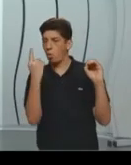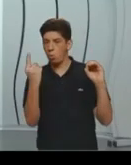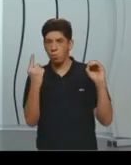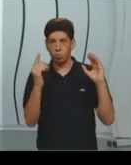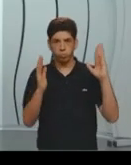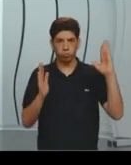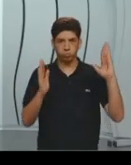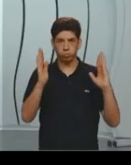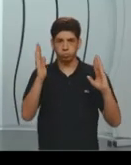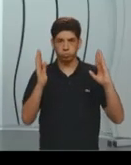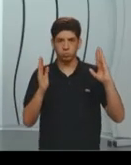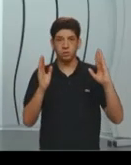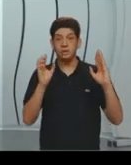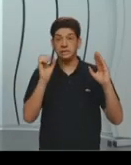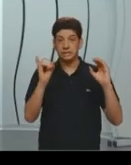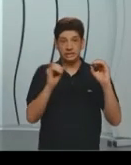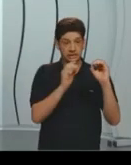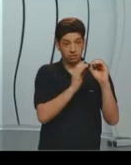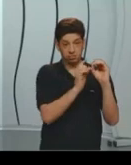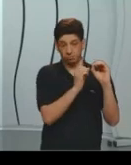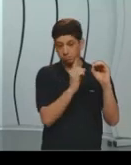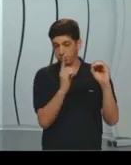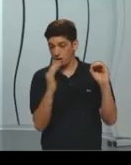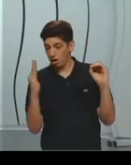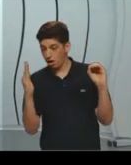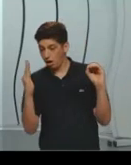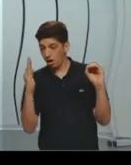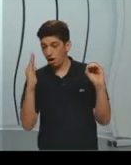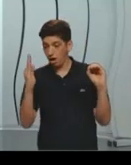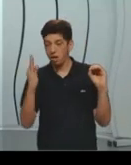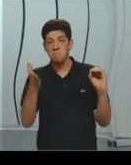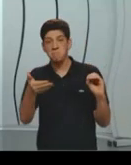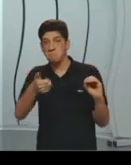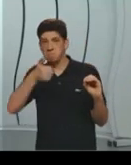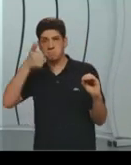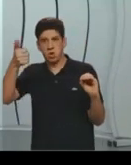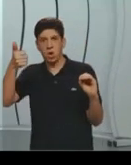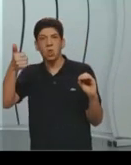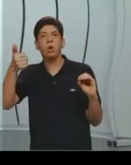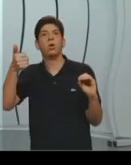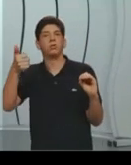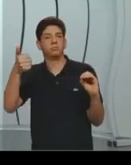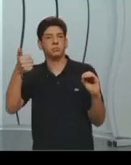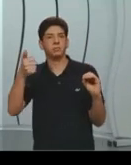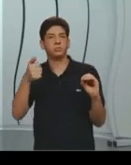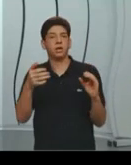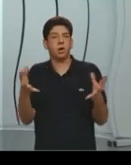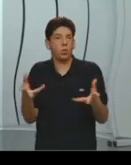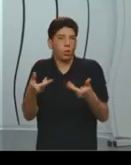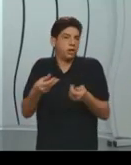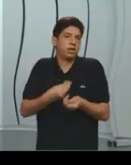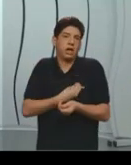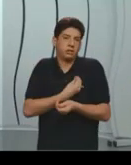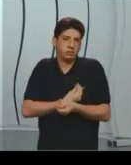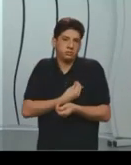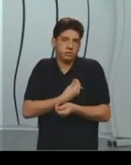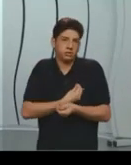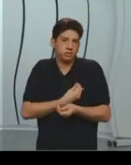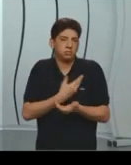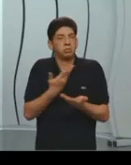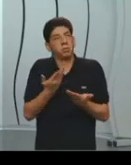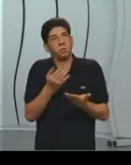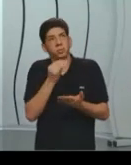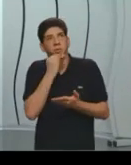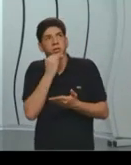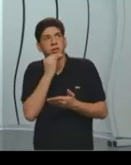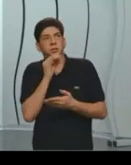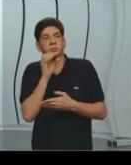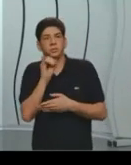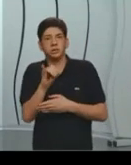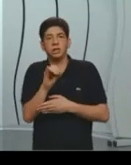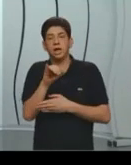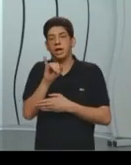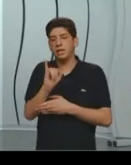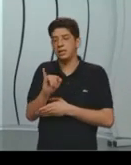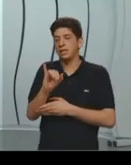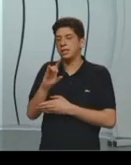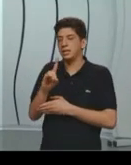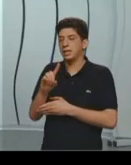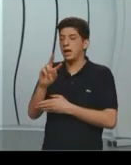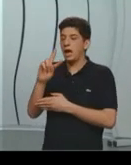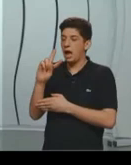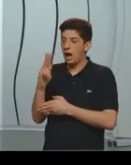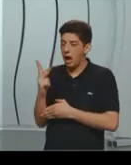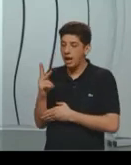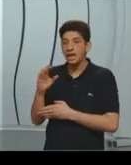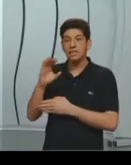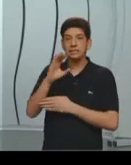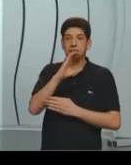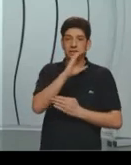quanto maior, melhor qualidade de vida naquele país. Ou seja, hipoteticamente, se um país de IDH zero, quer dizer que esse país não